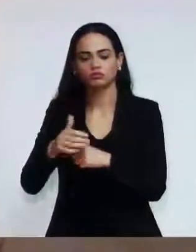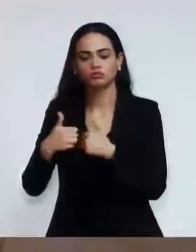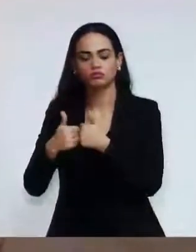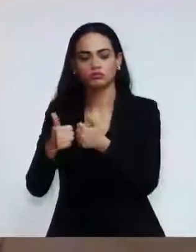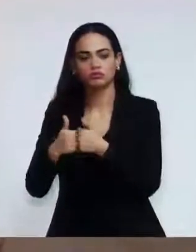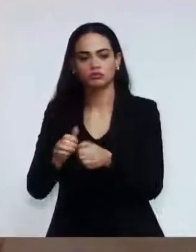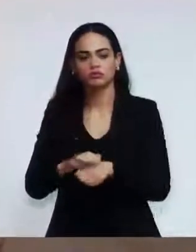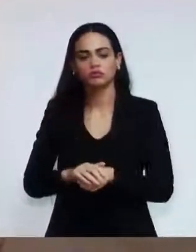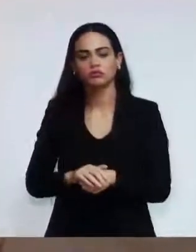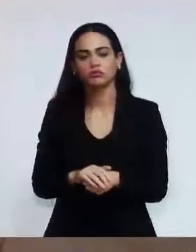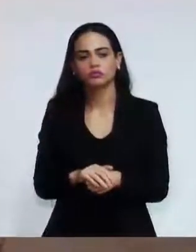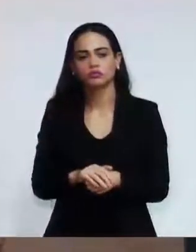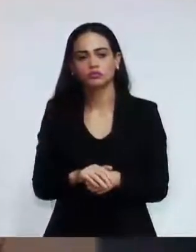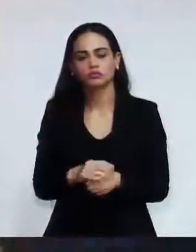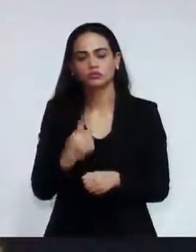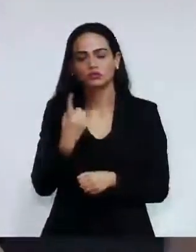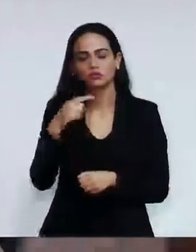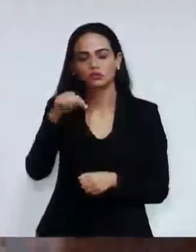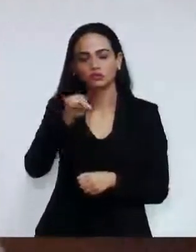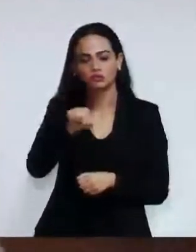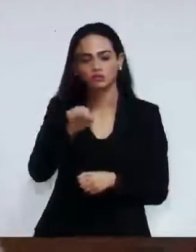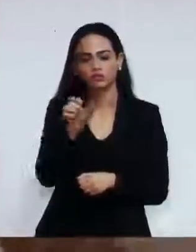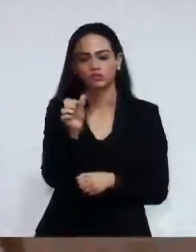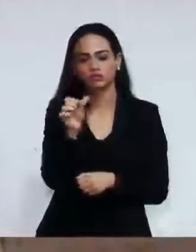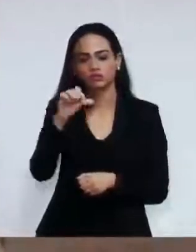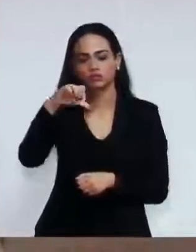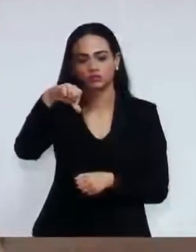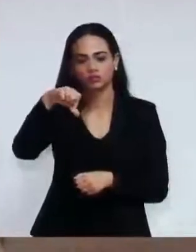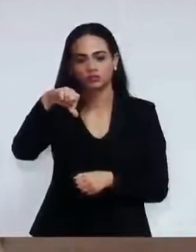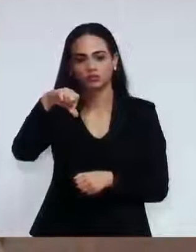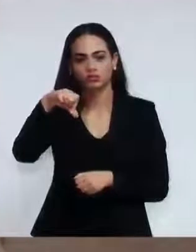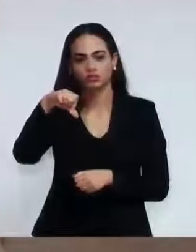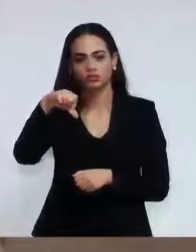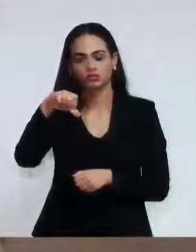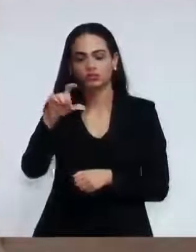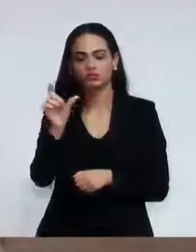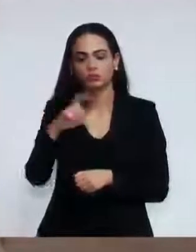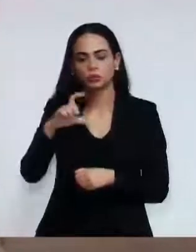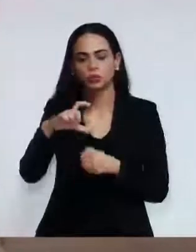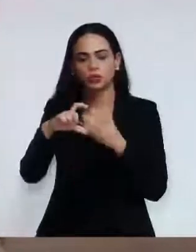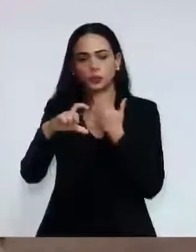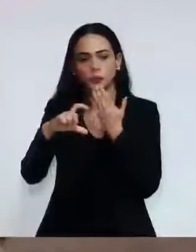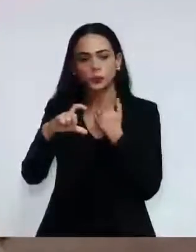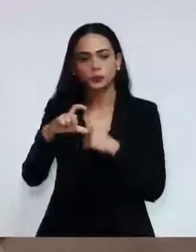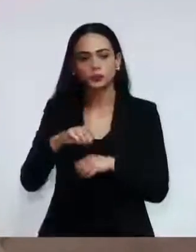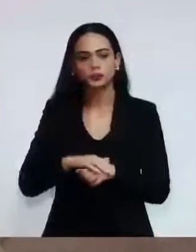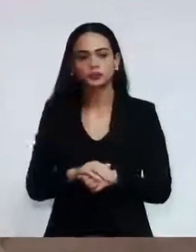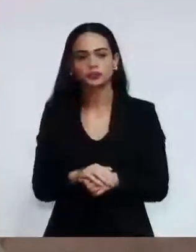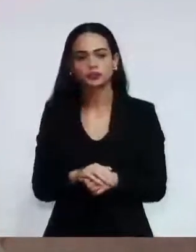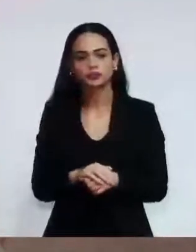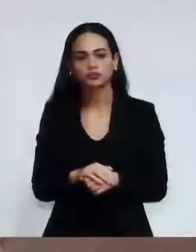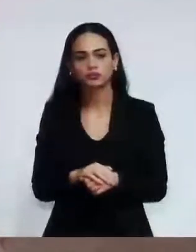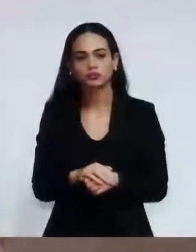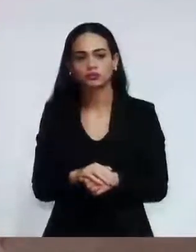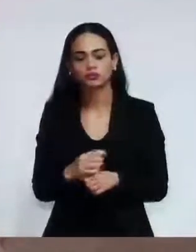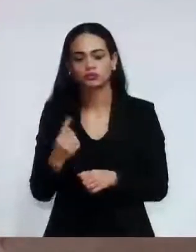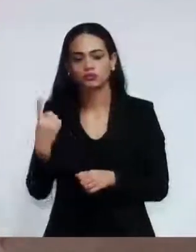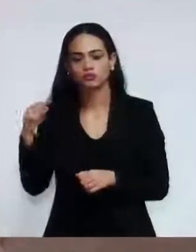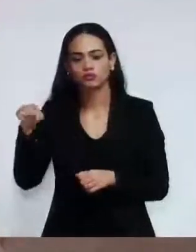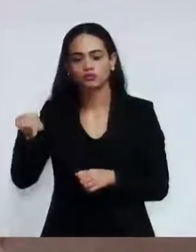no BIC, de 550 para 560 após o retorno do